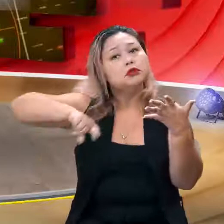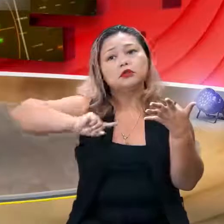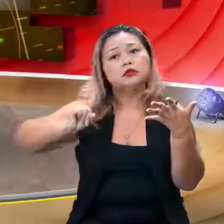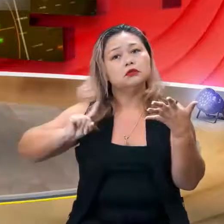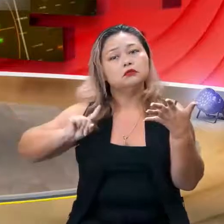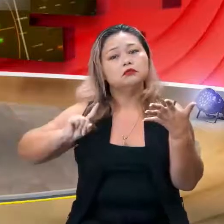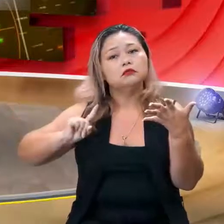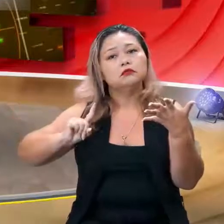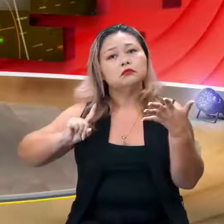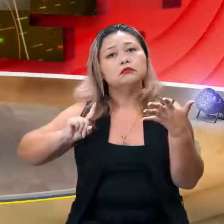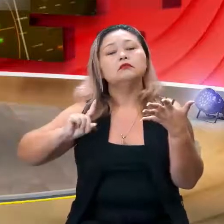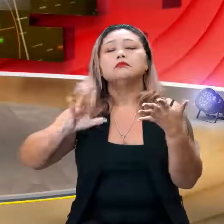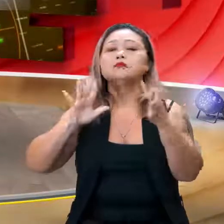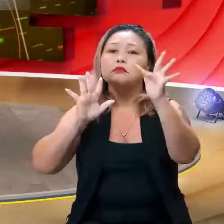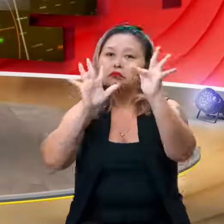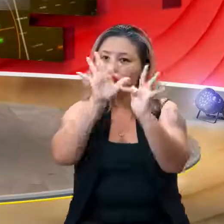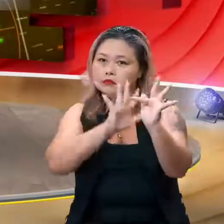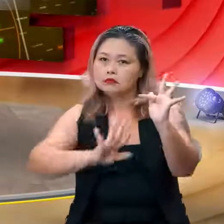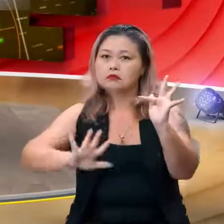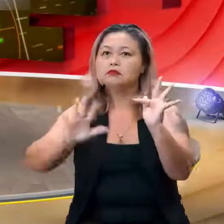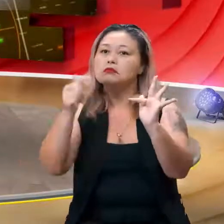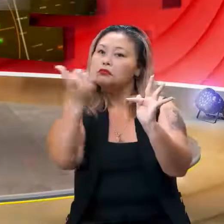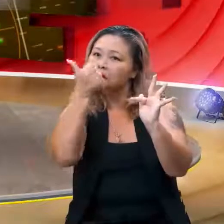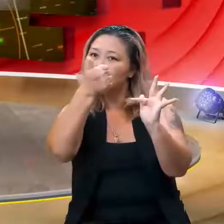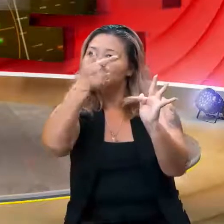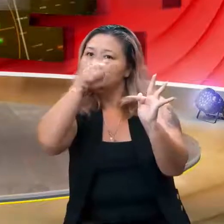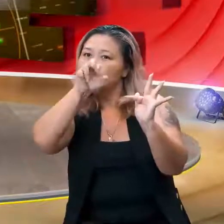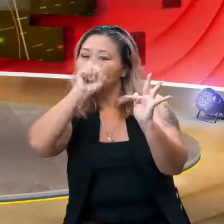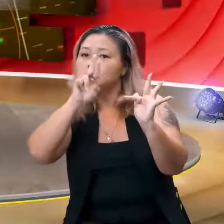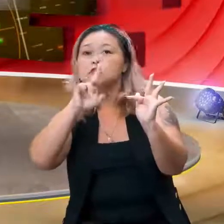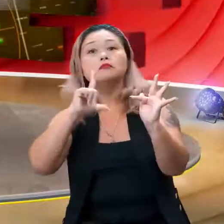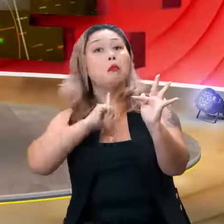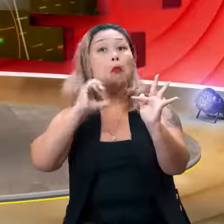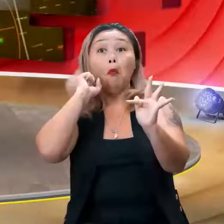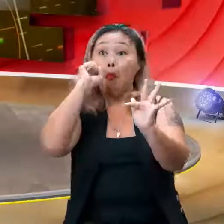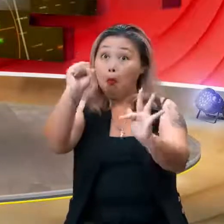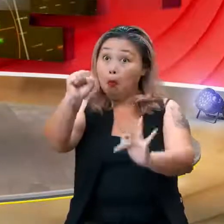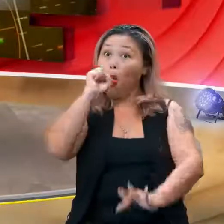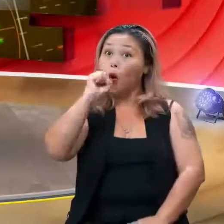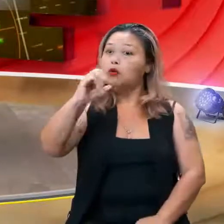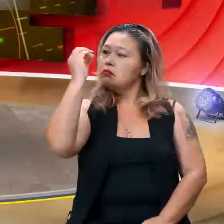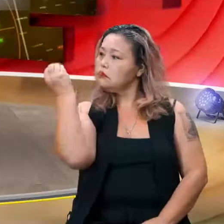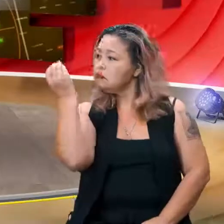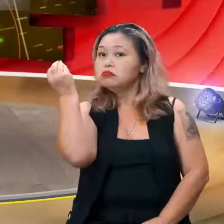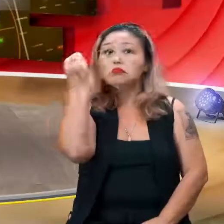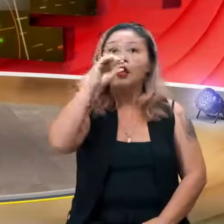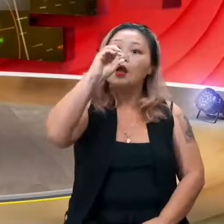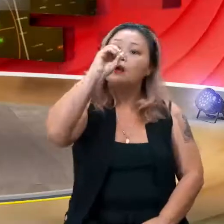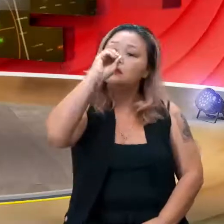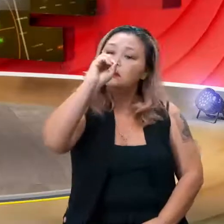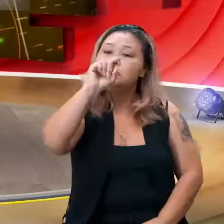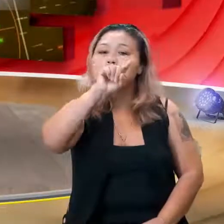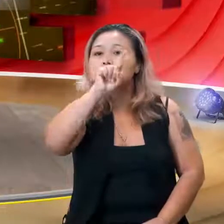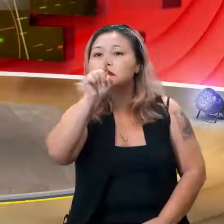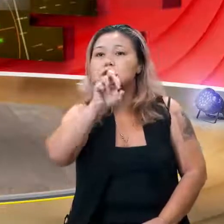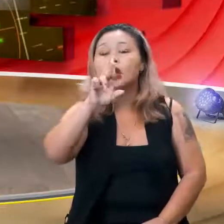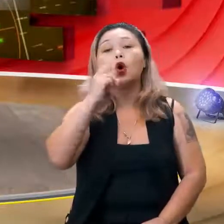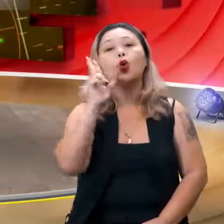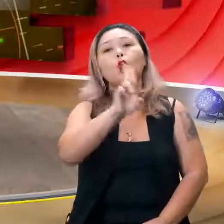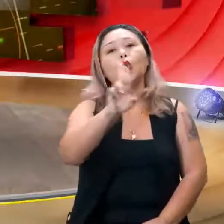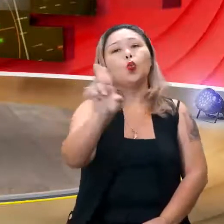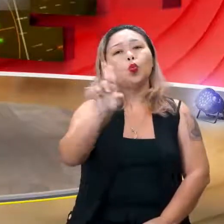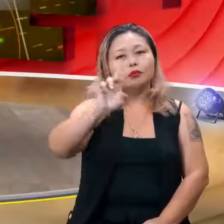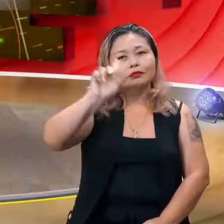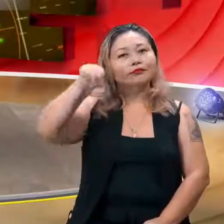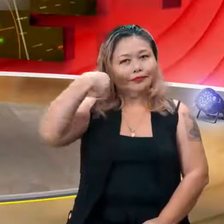tá? Na função do primeiro grau, ele pode ser zero sim. Porque vai ter um nome diferente para essa função. Nós vamos descobrir depois o